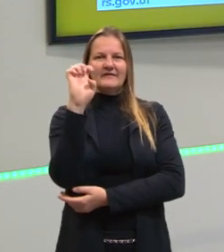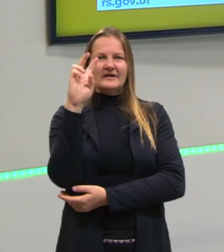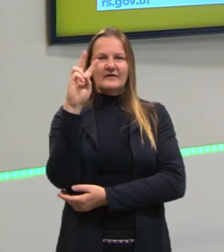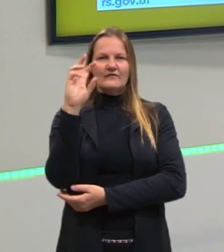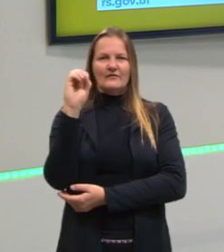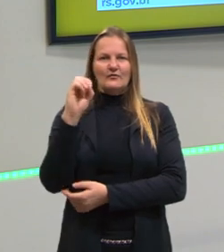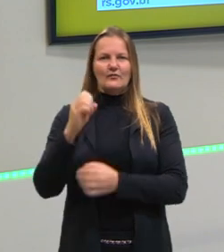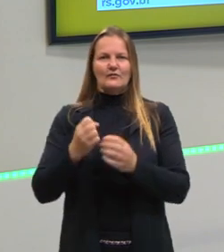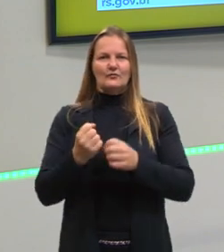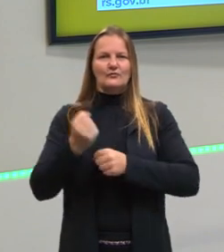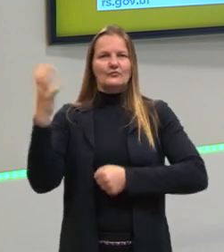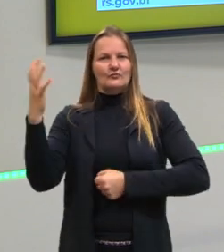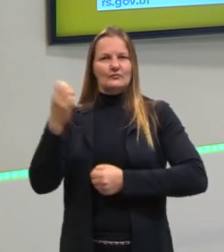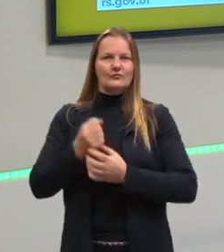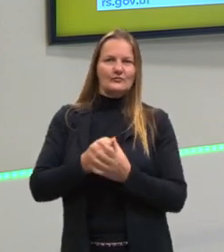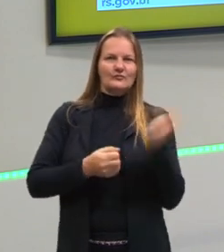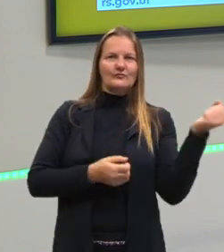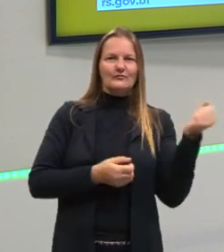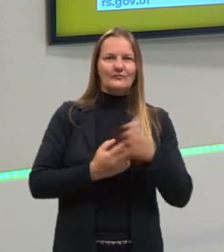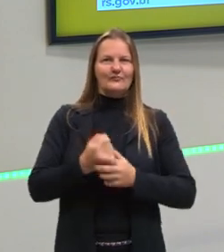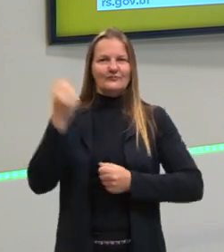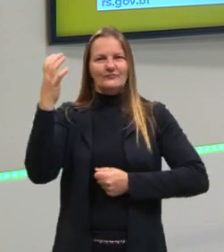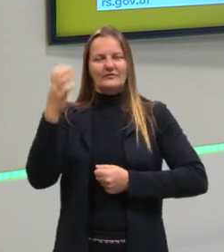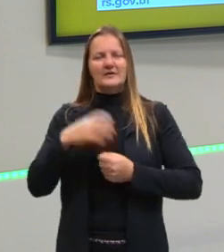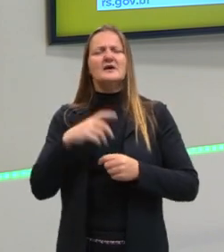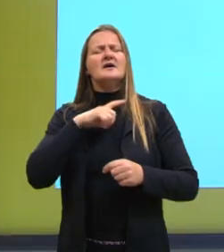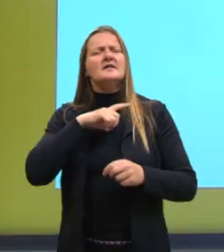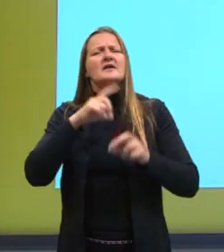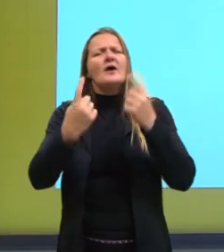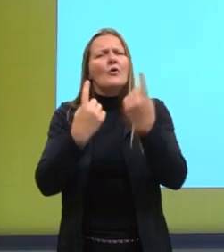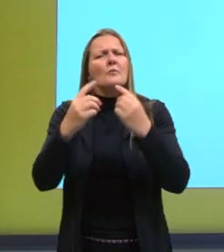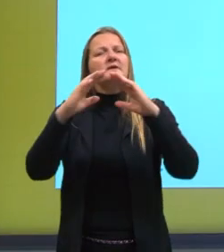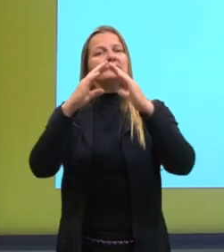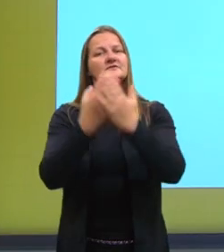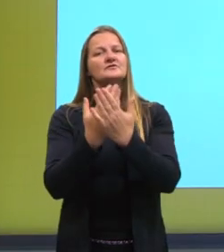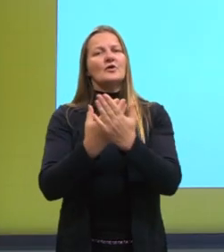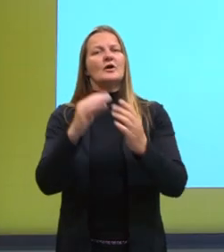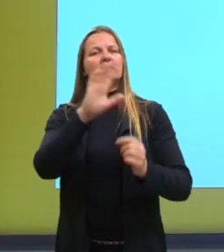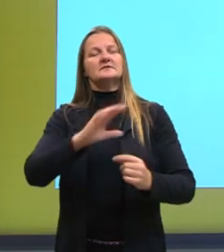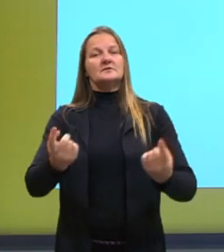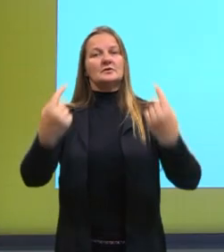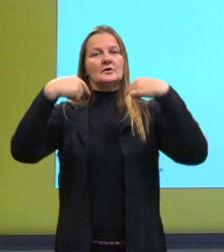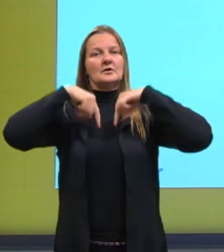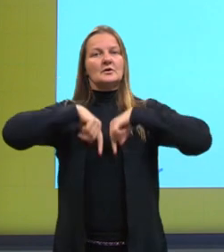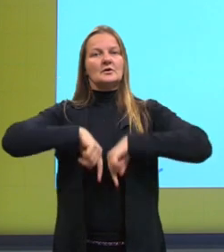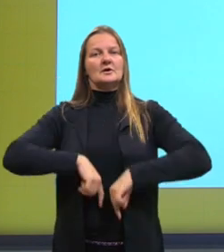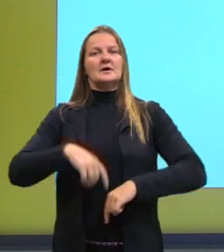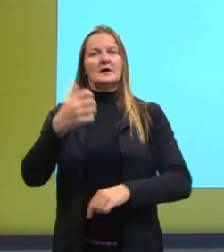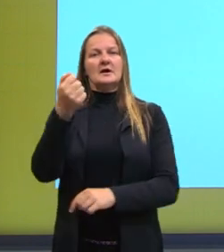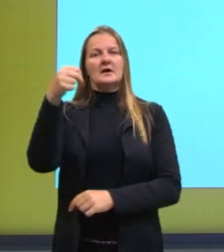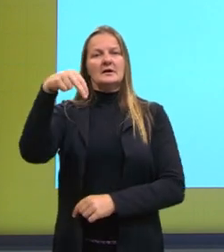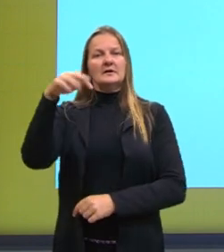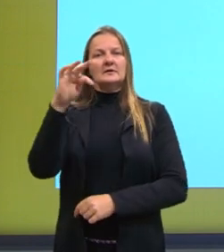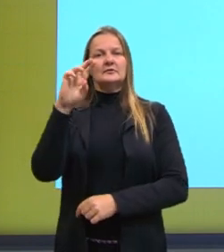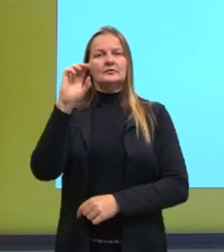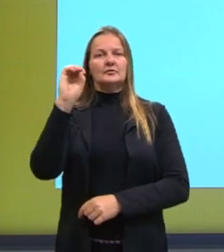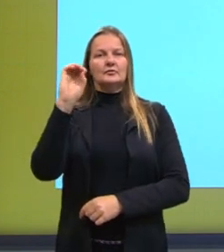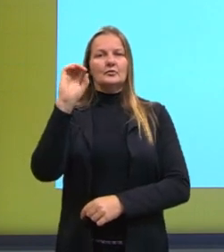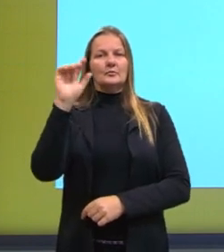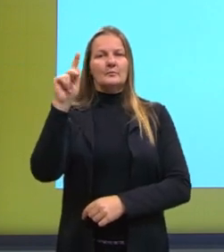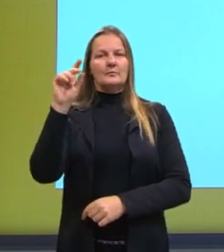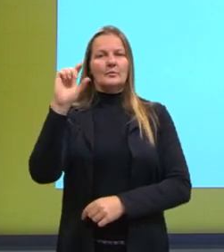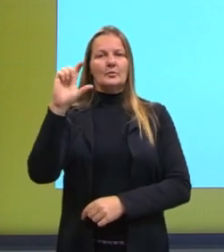Bueno, vamos lá. Existem, então, algumas escolas antropológicas. Essas escolas